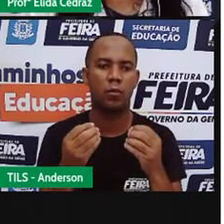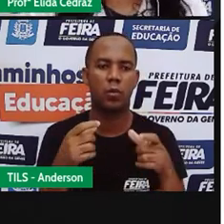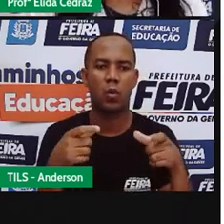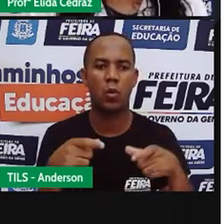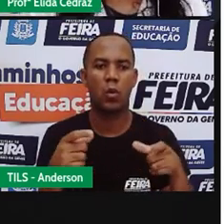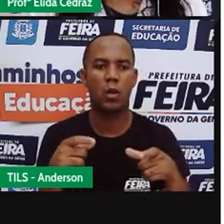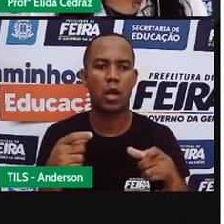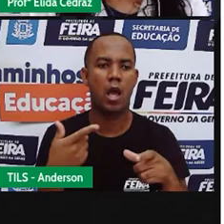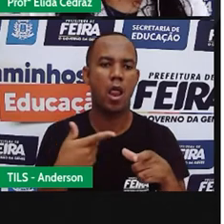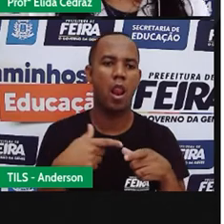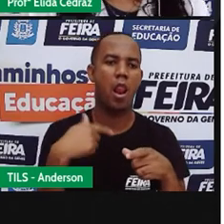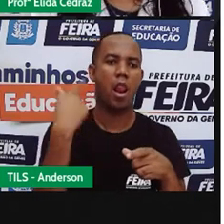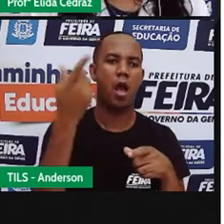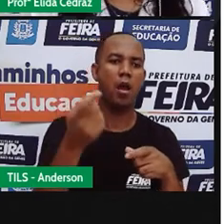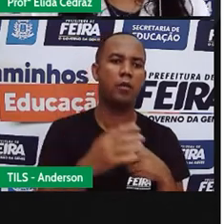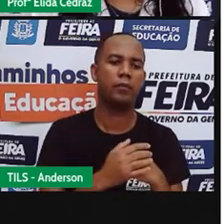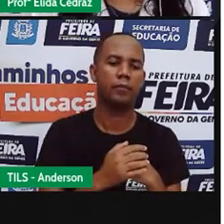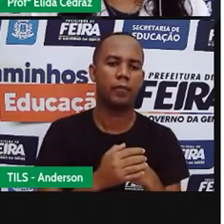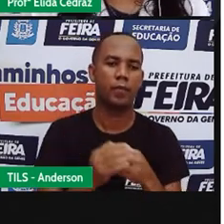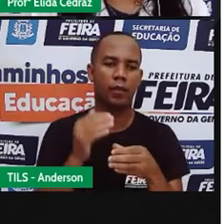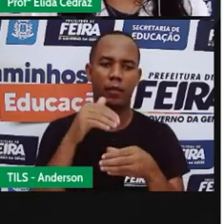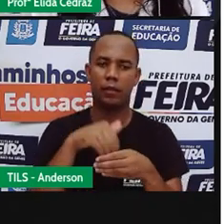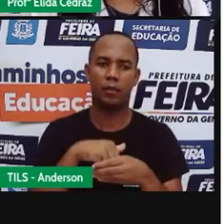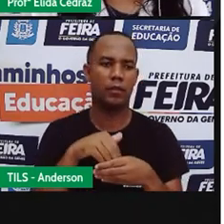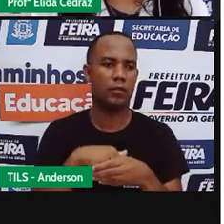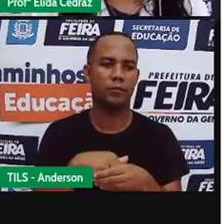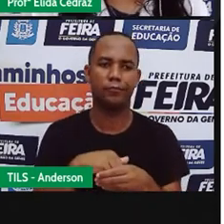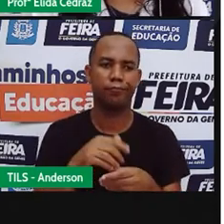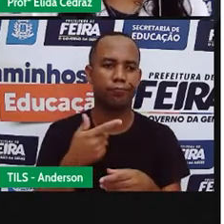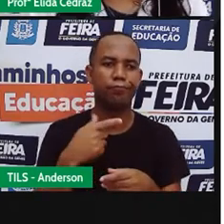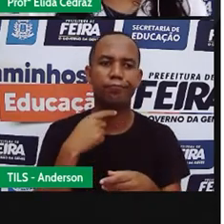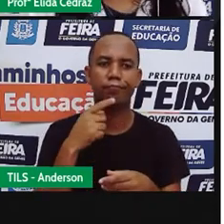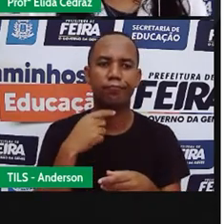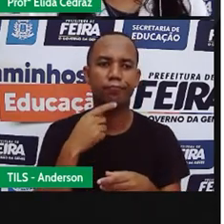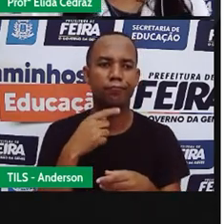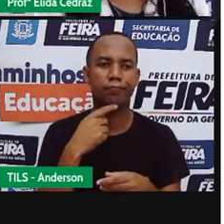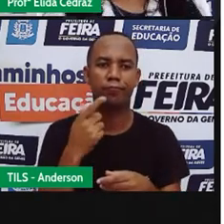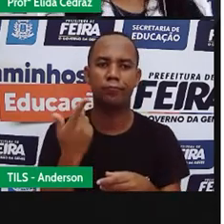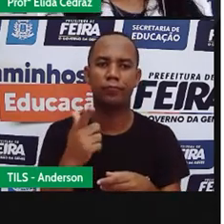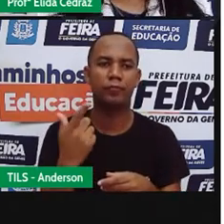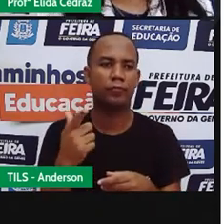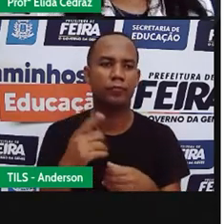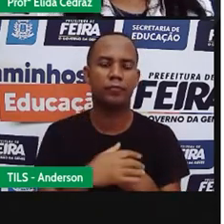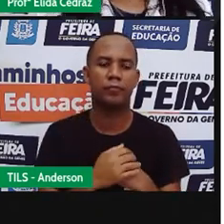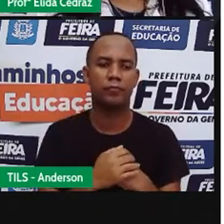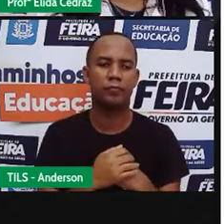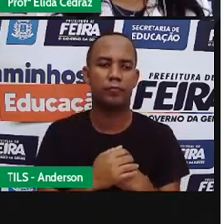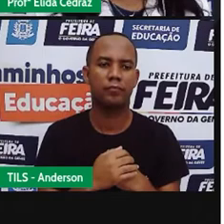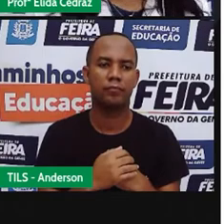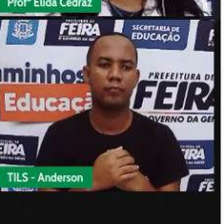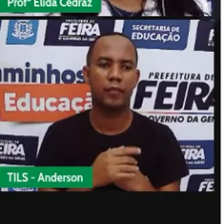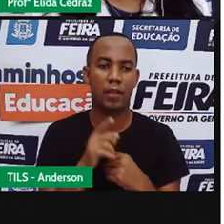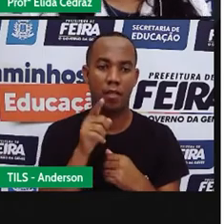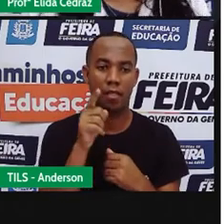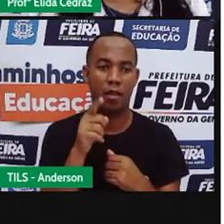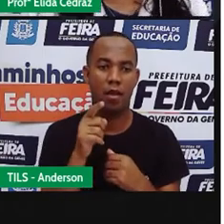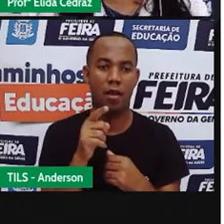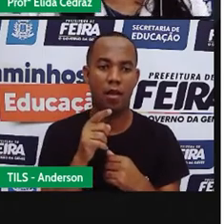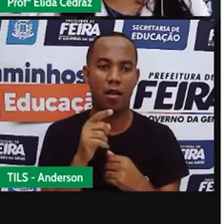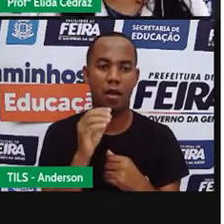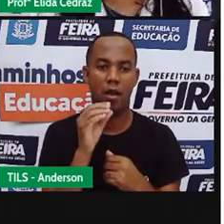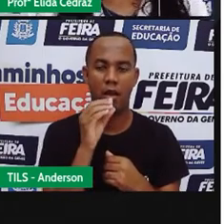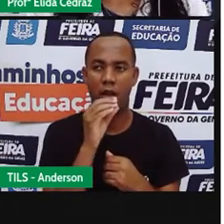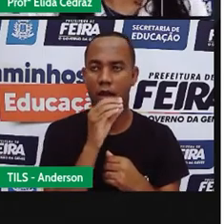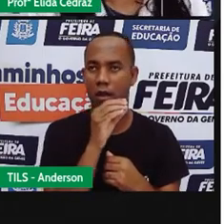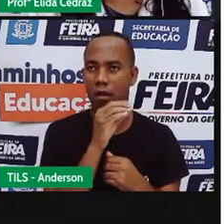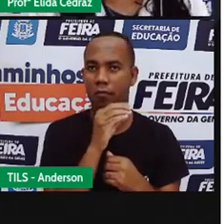lá fora. Dentro da óculos, da palacita, no tempo frio, lá fica bem curtinho. E no